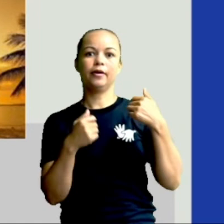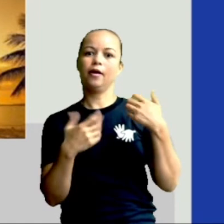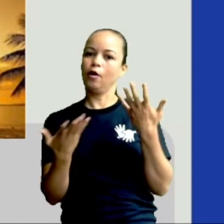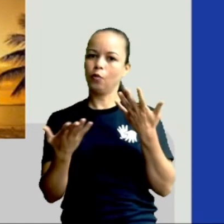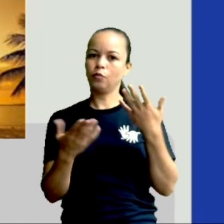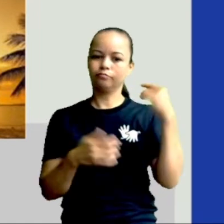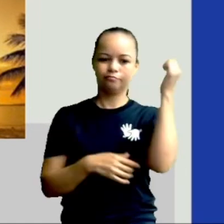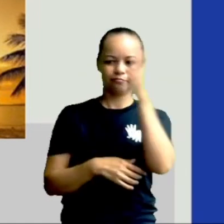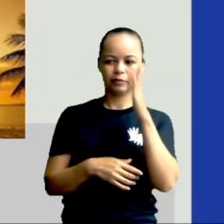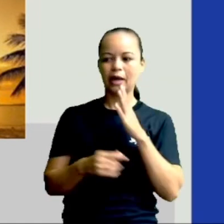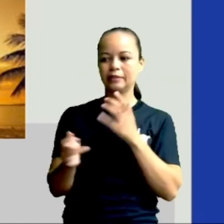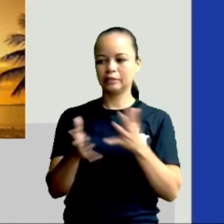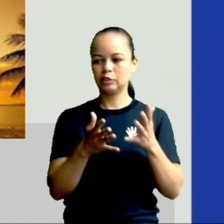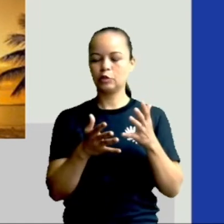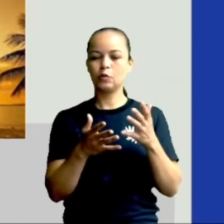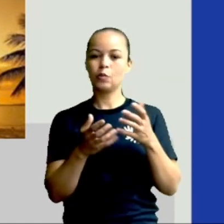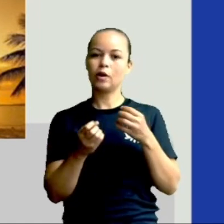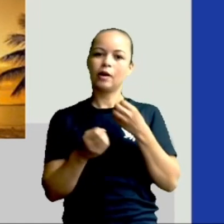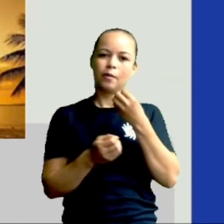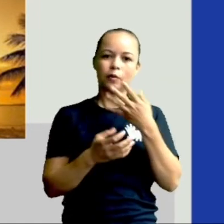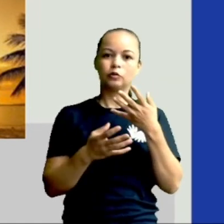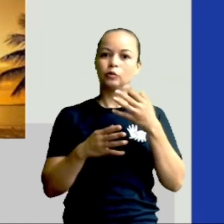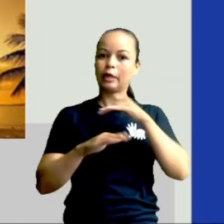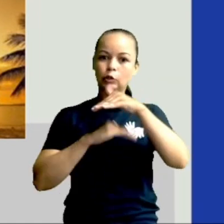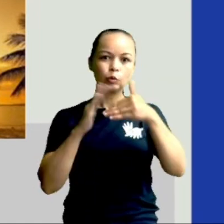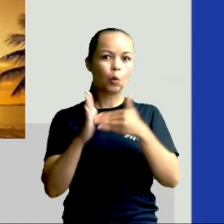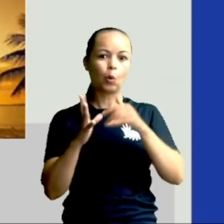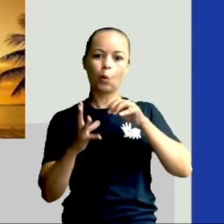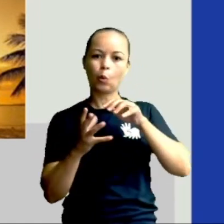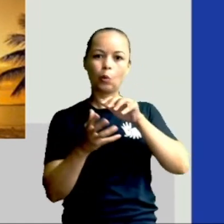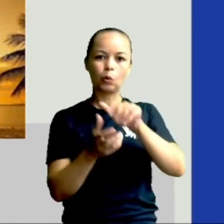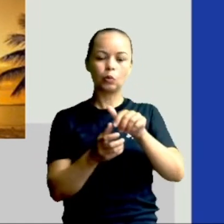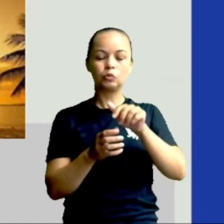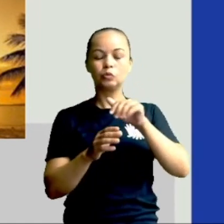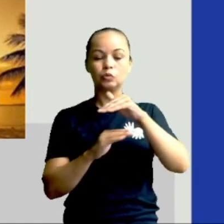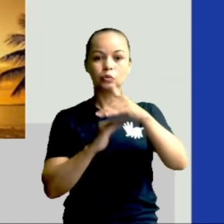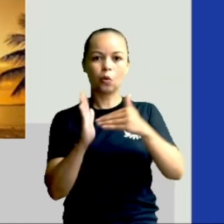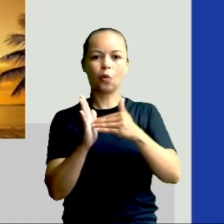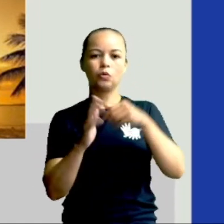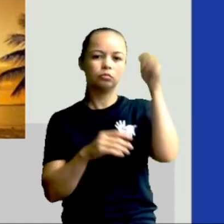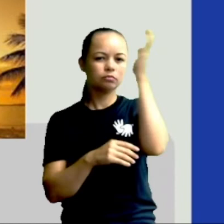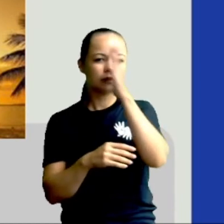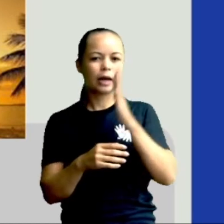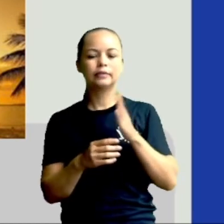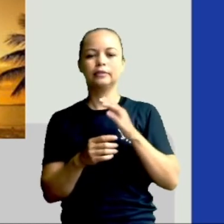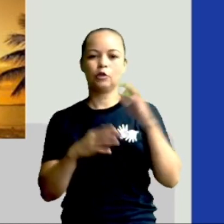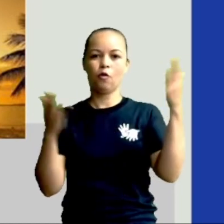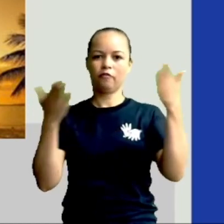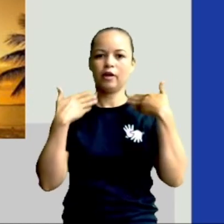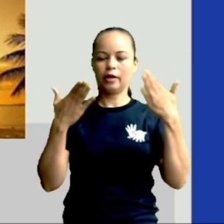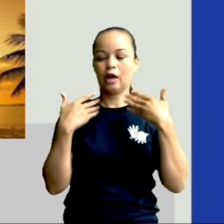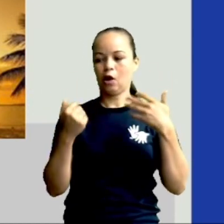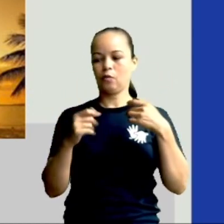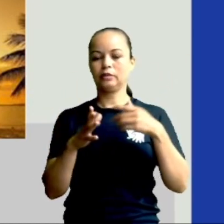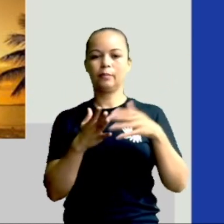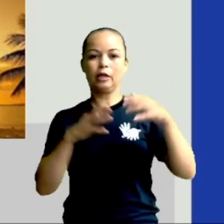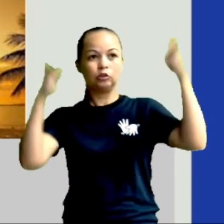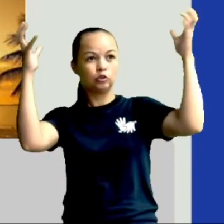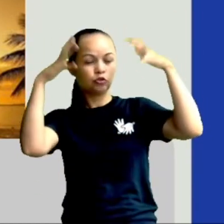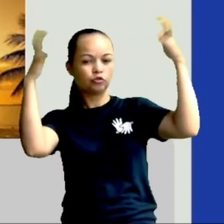todo o Brasil. Quando é verão no Brasil, é verão no Brasil todo. As temperaturas são mais elevadas e chove bastante.